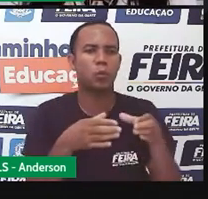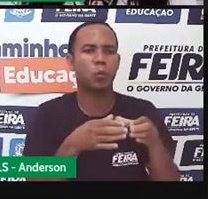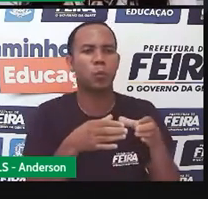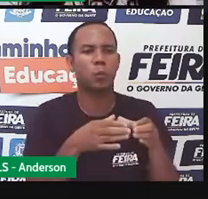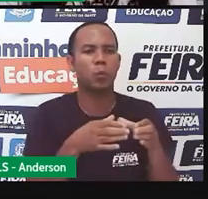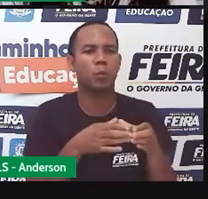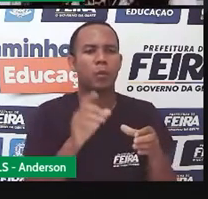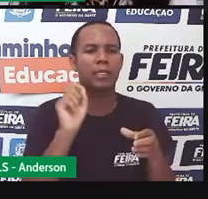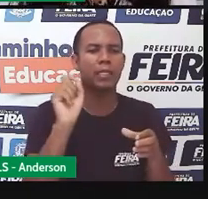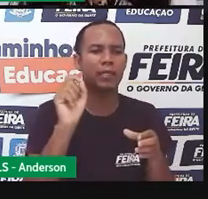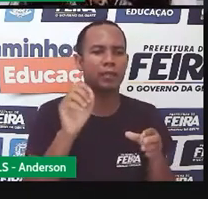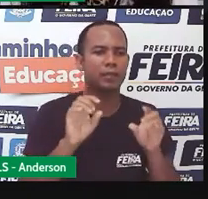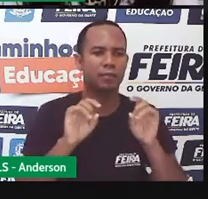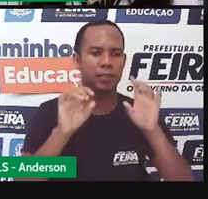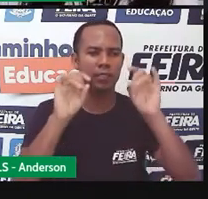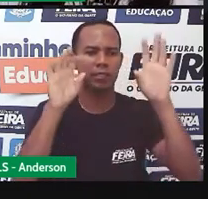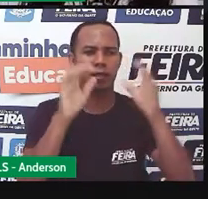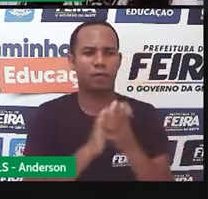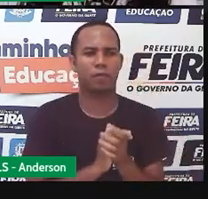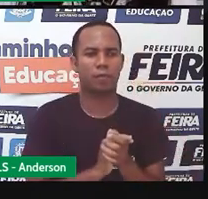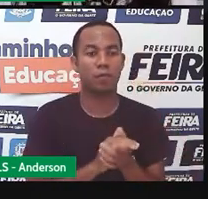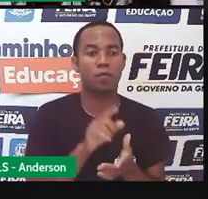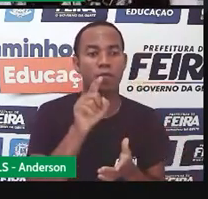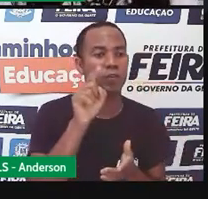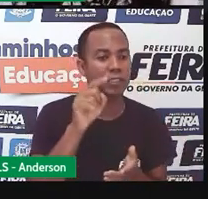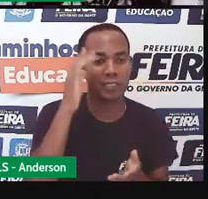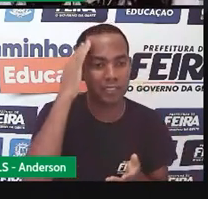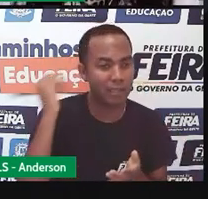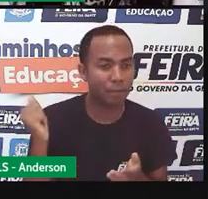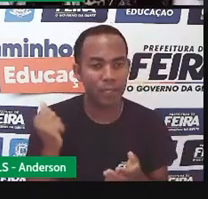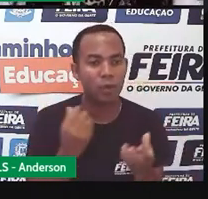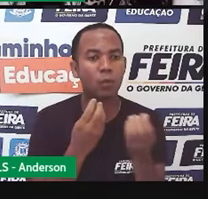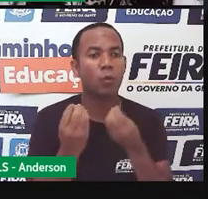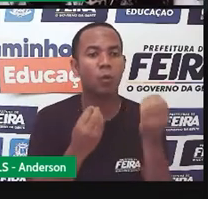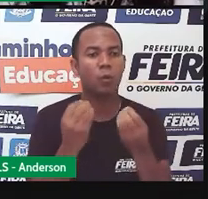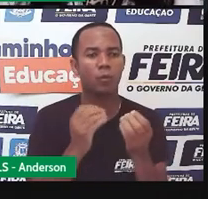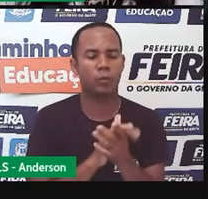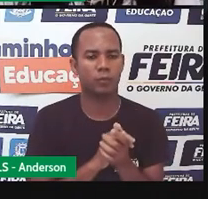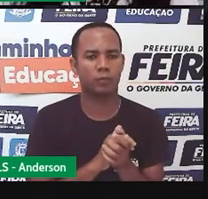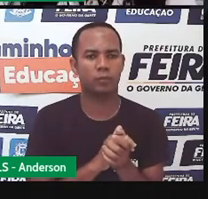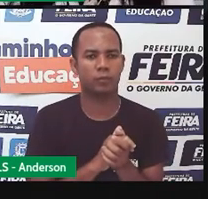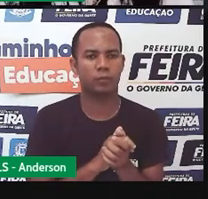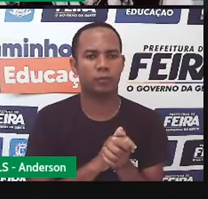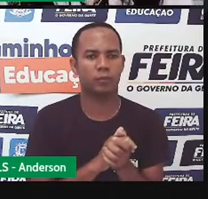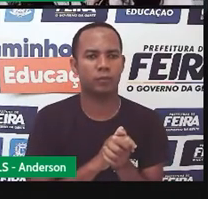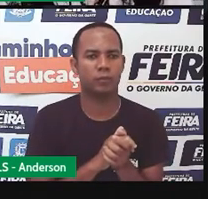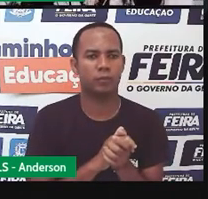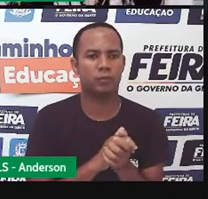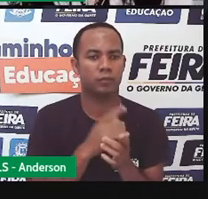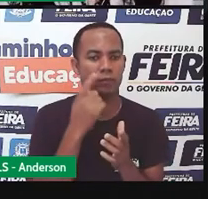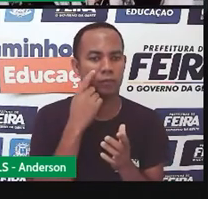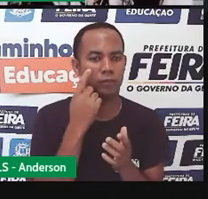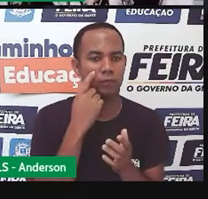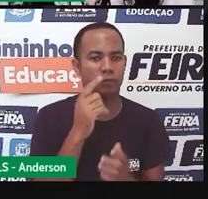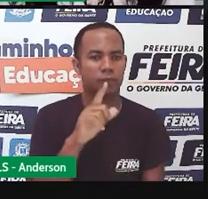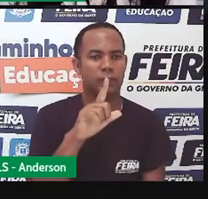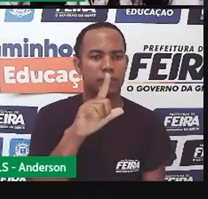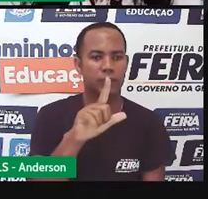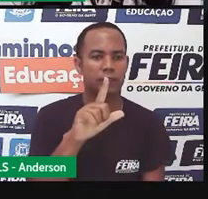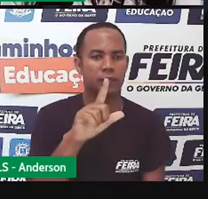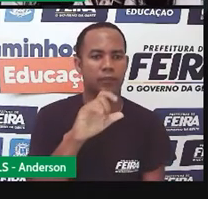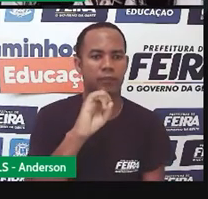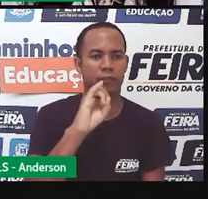específico. E como você vai ficar sabendo disso? Através da mídia. Olha só,